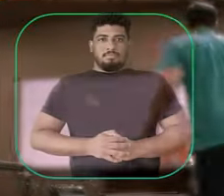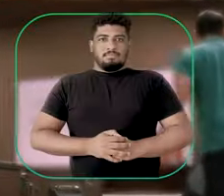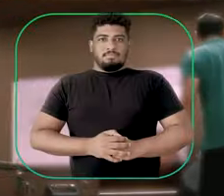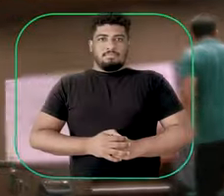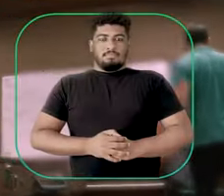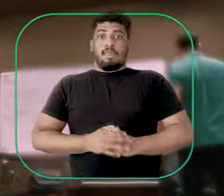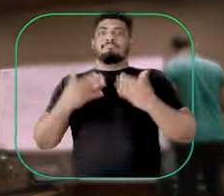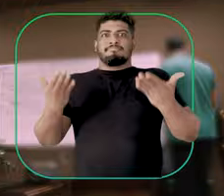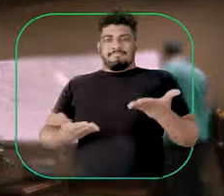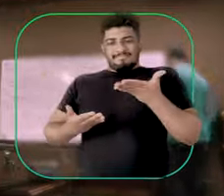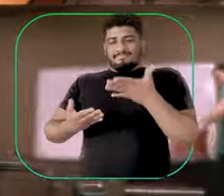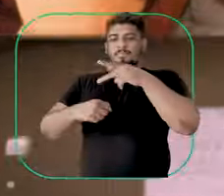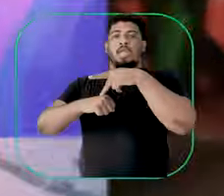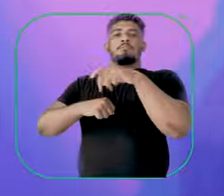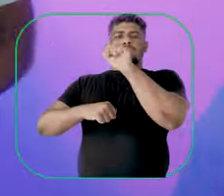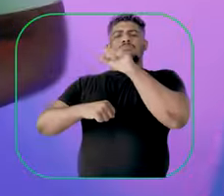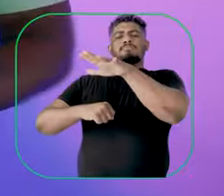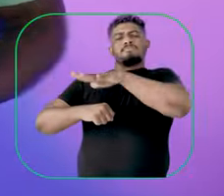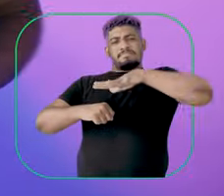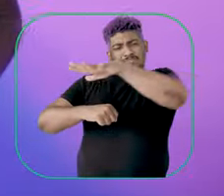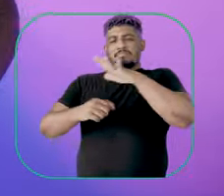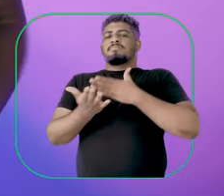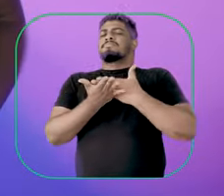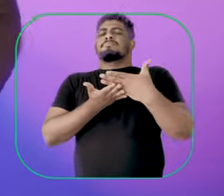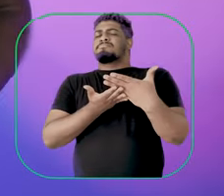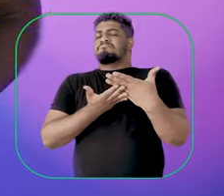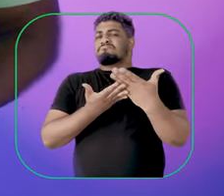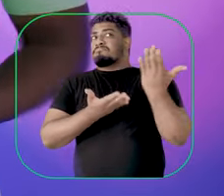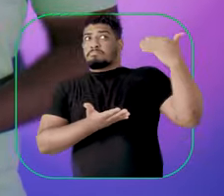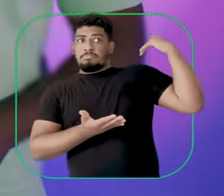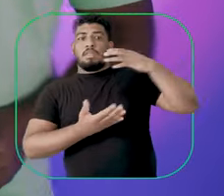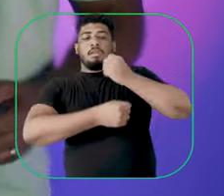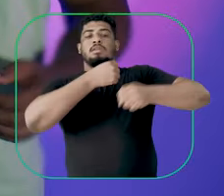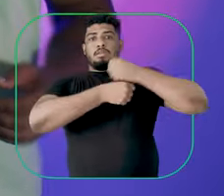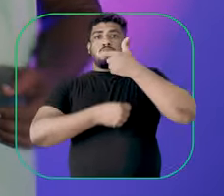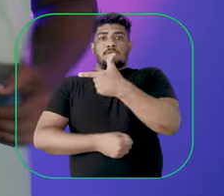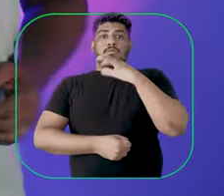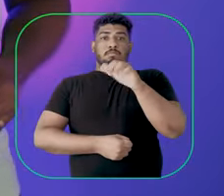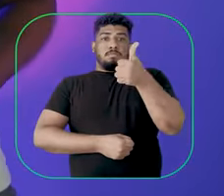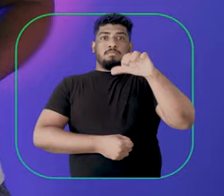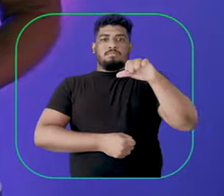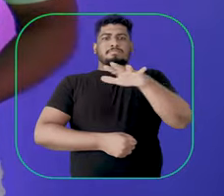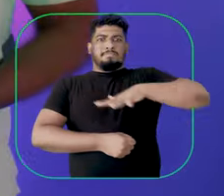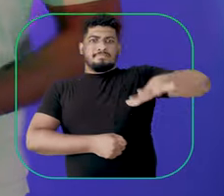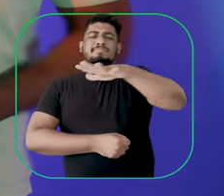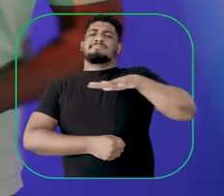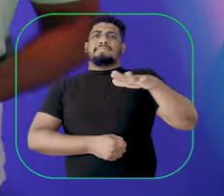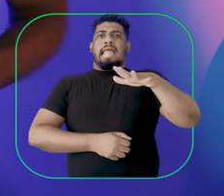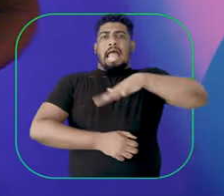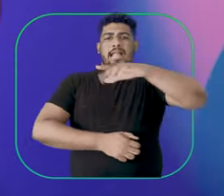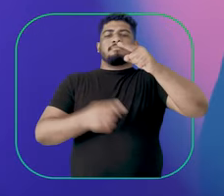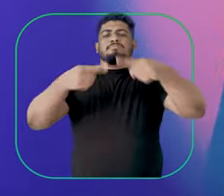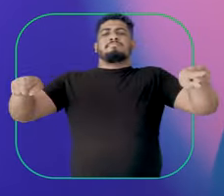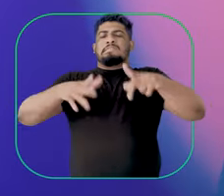Essa pós-graduação Lato Senso iniciou suas atividades em 2019 para atender a demanda de um mercado musical cada